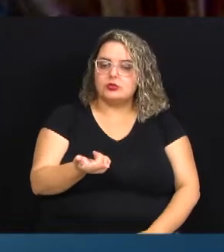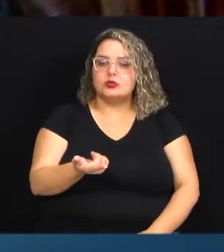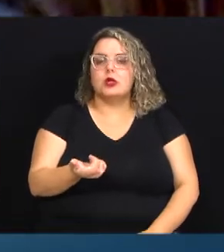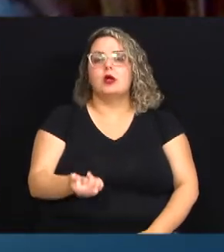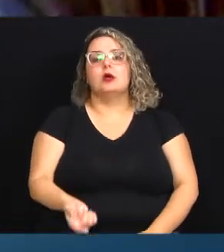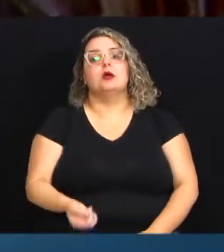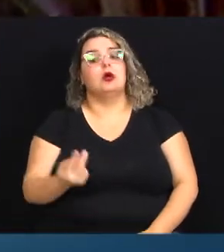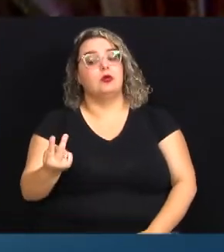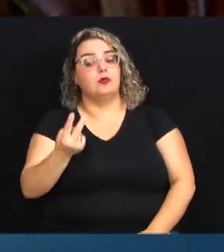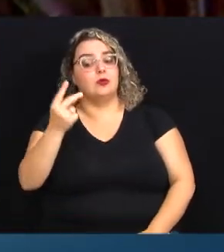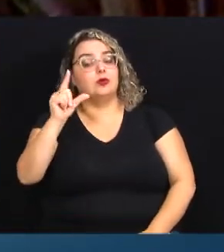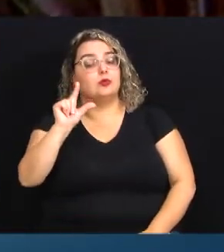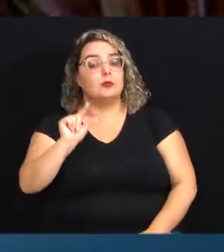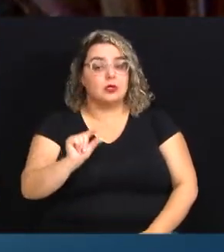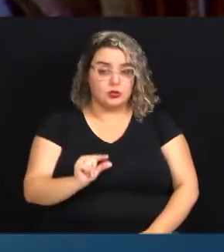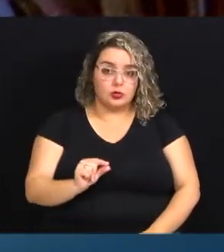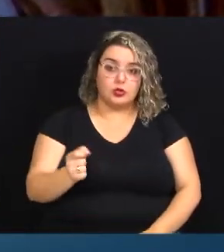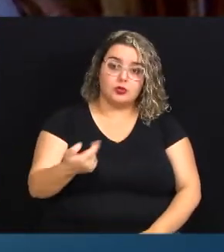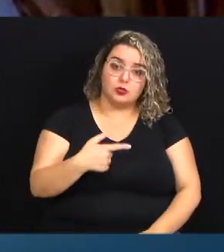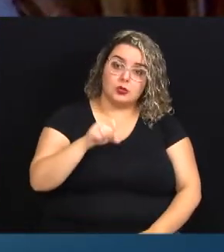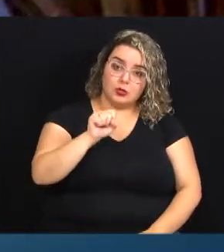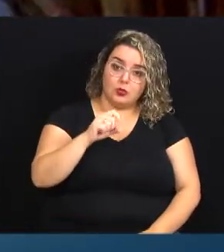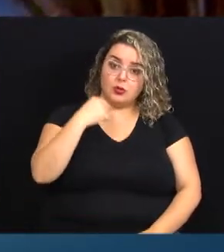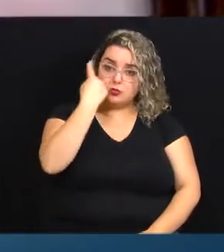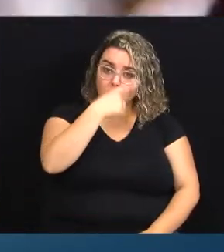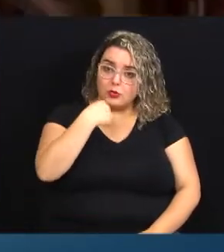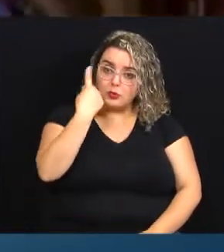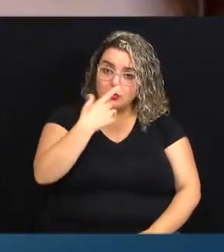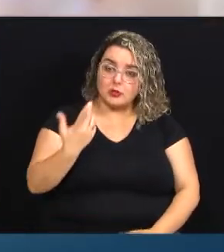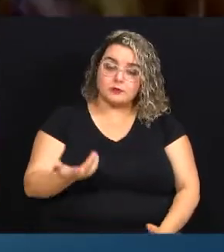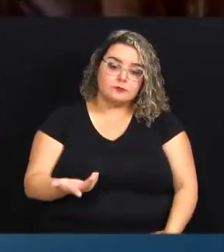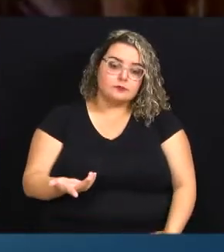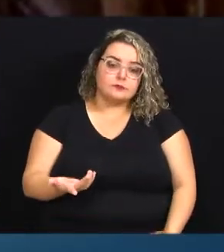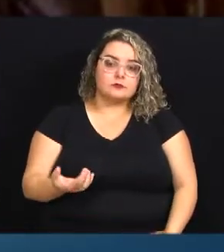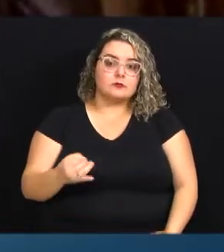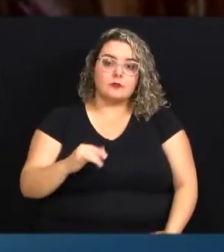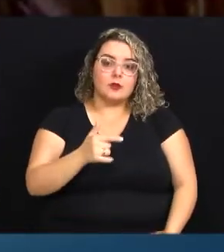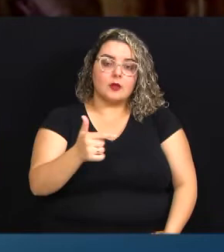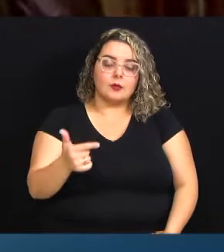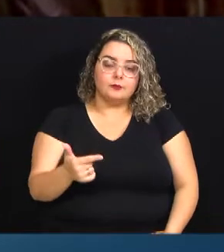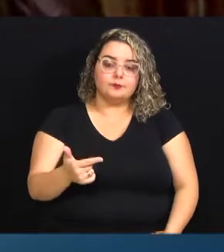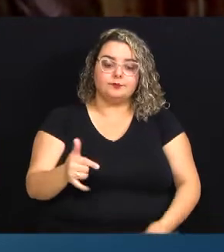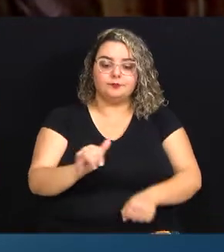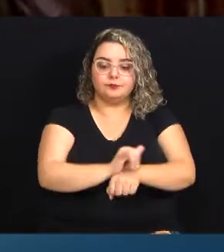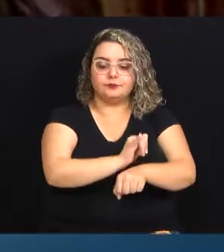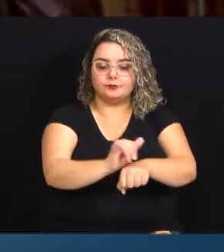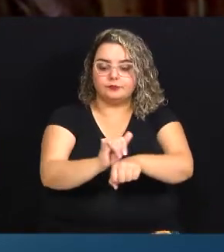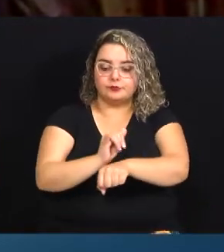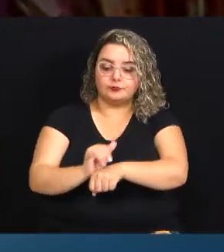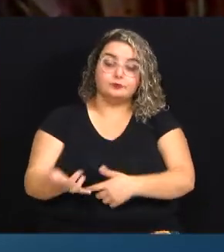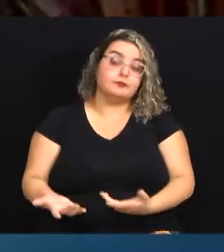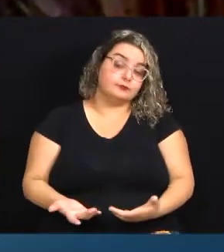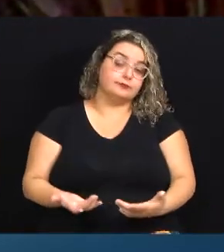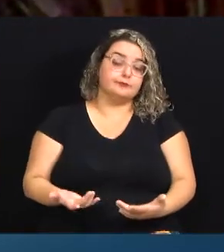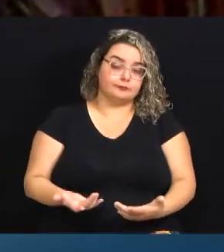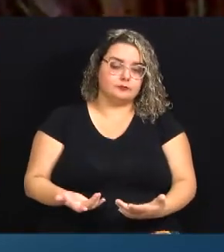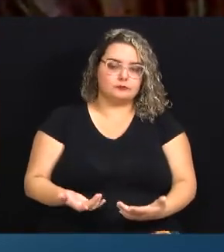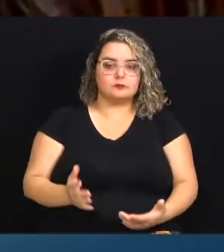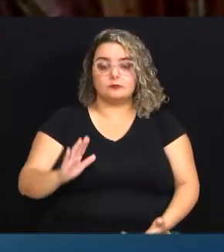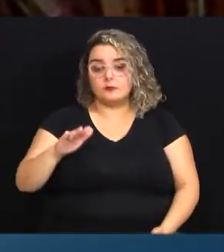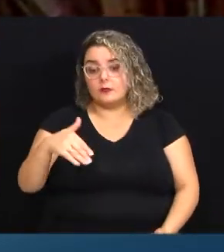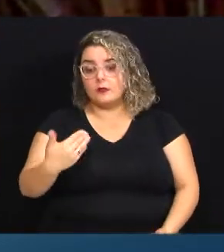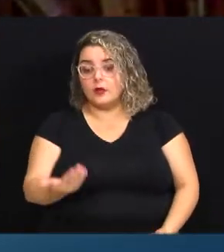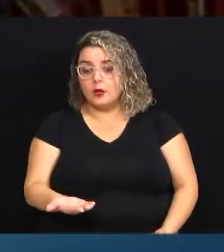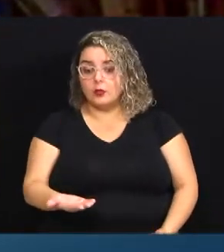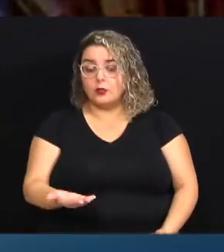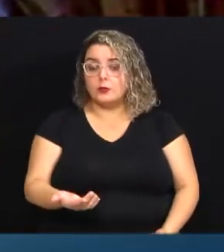valor menor do que oito horas. Porque, senão, não tem jogo. Quando uma pessoa,